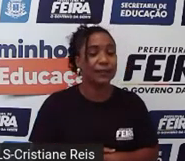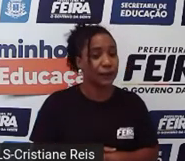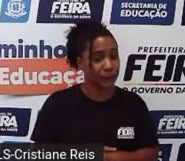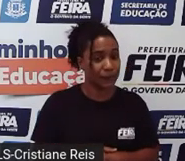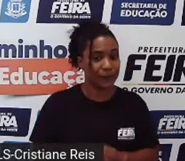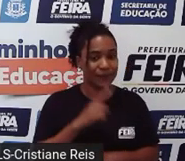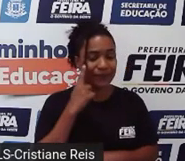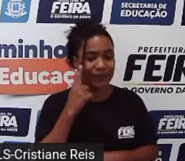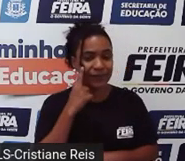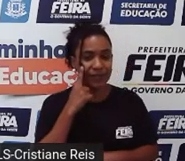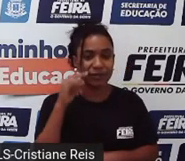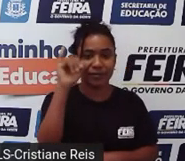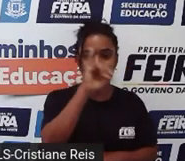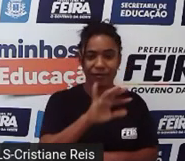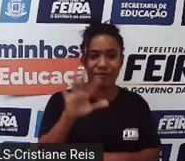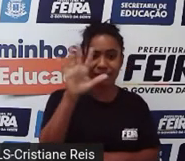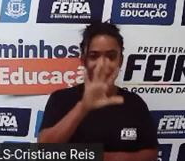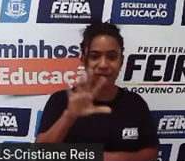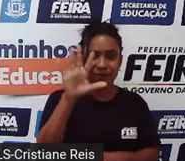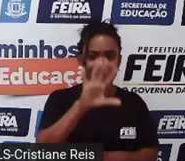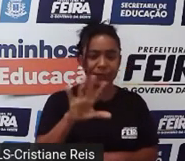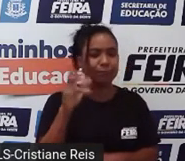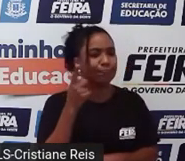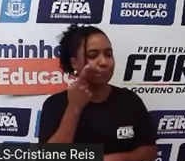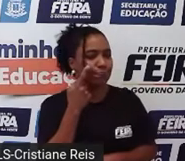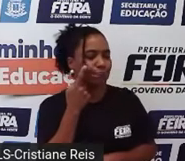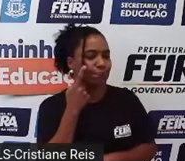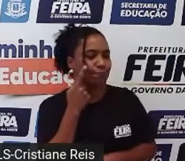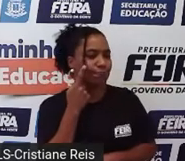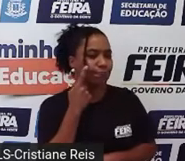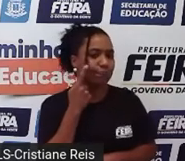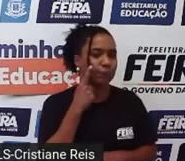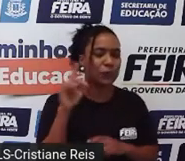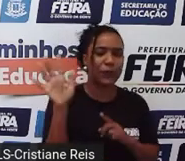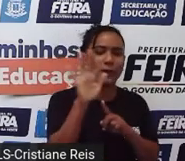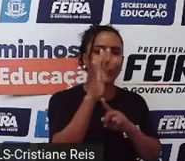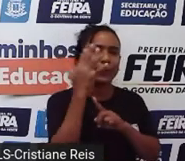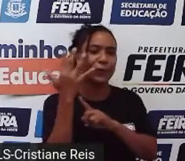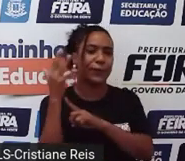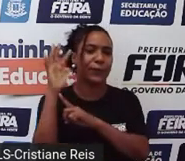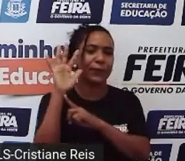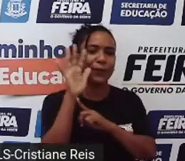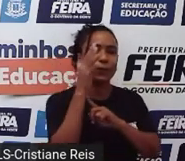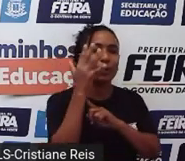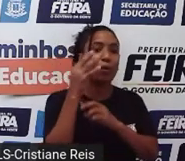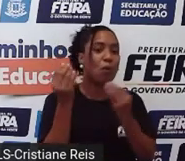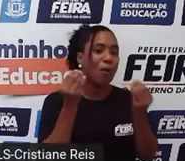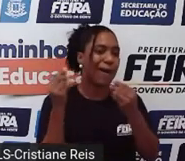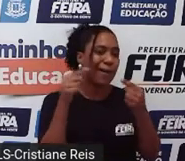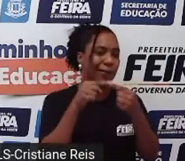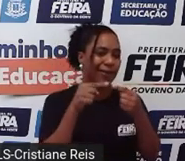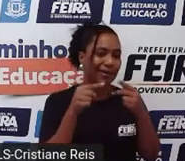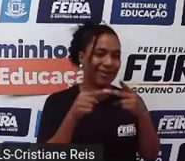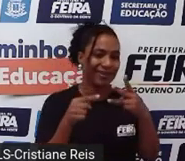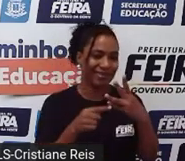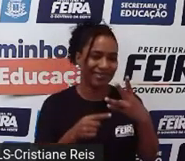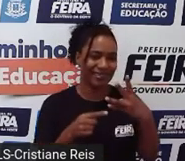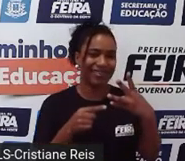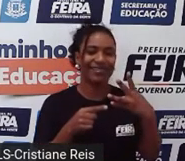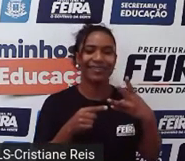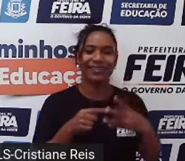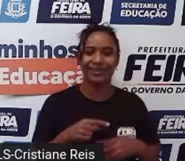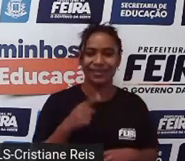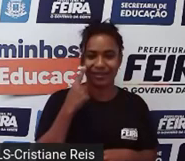te apresentar a imagem e você vai tentar descobrir qual é a estação do ano correspondente. Neste caso,